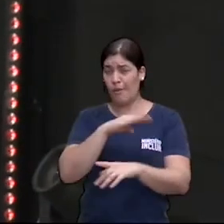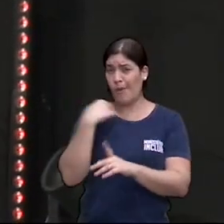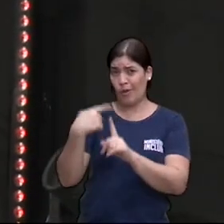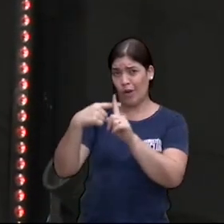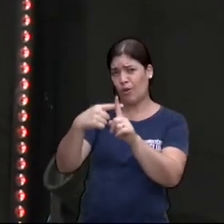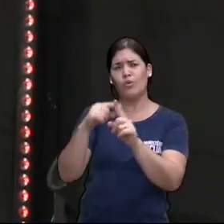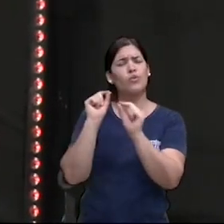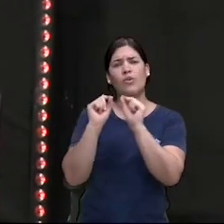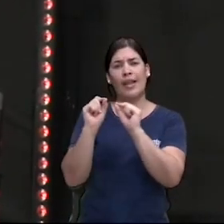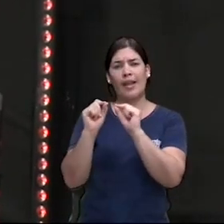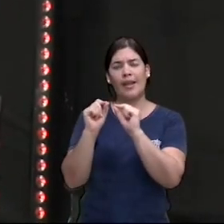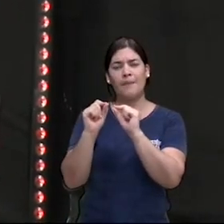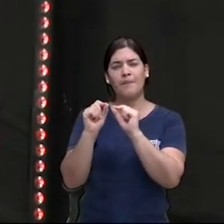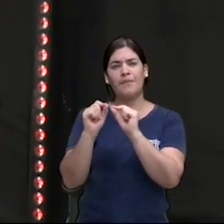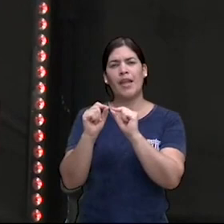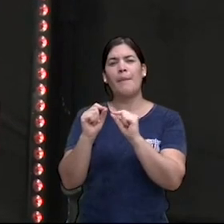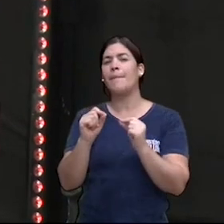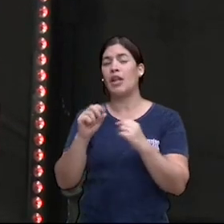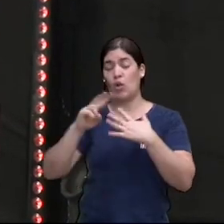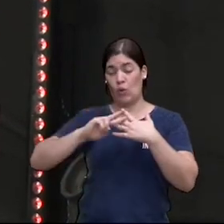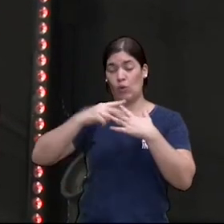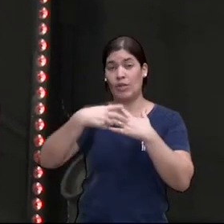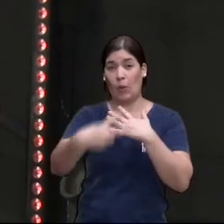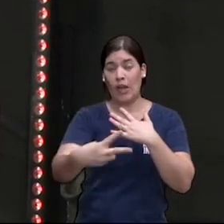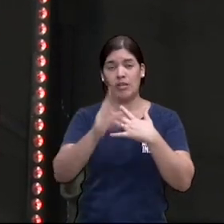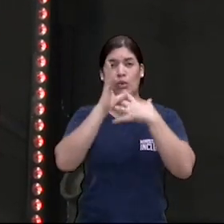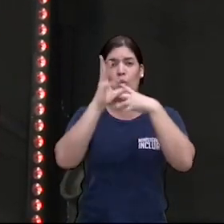livrar você das consequências do pecado.